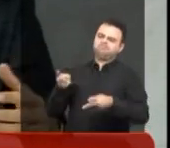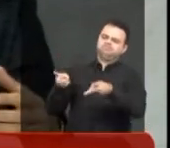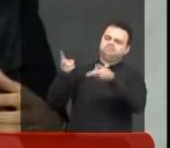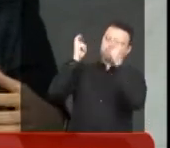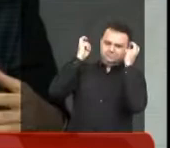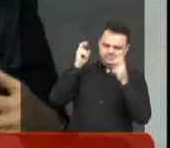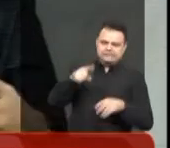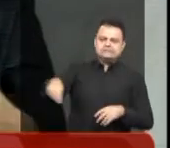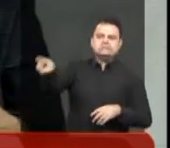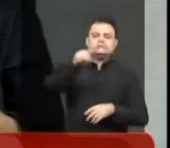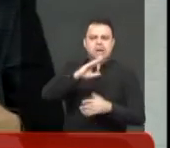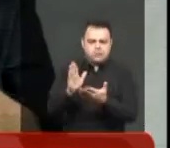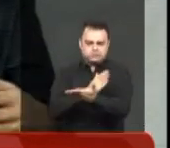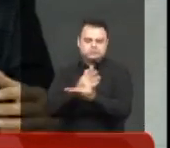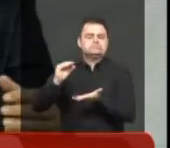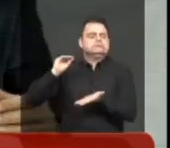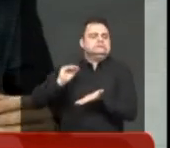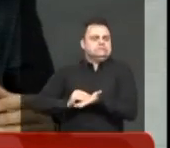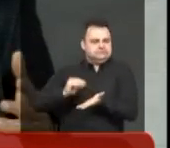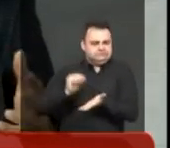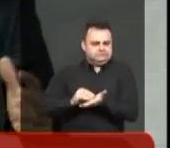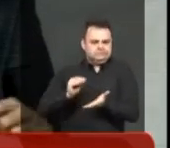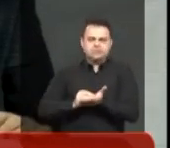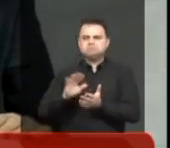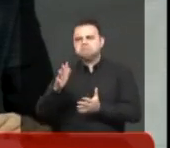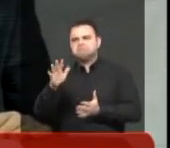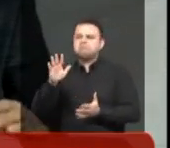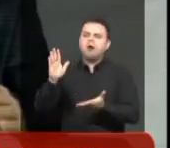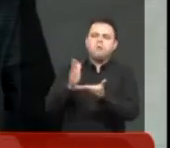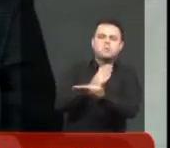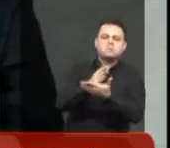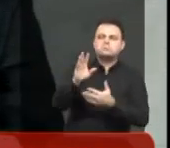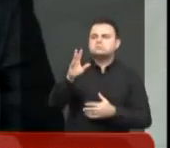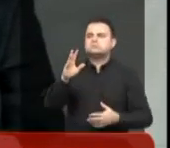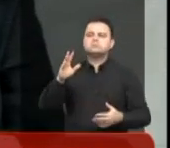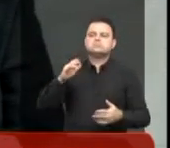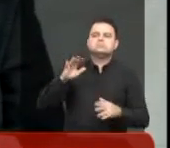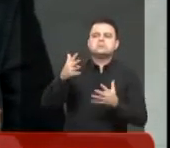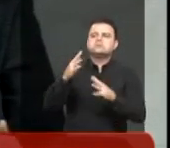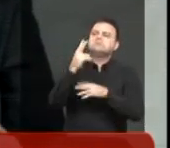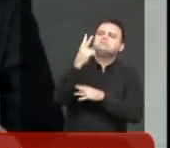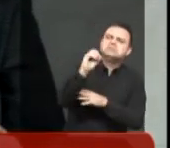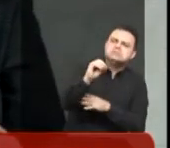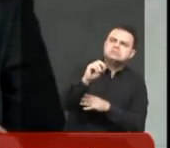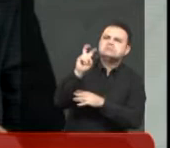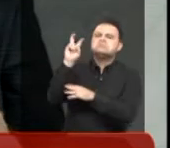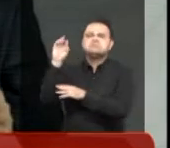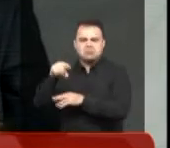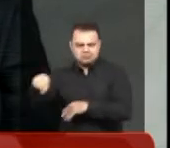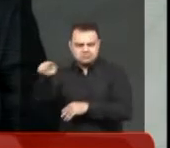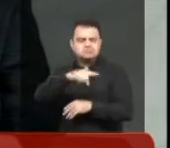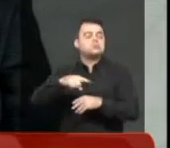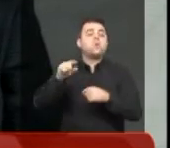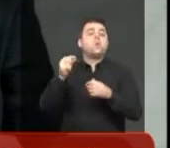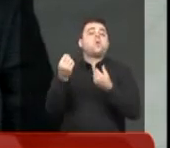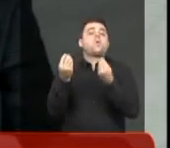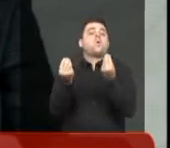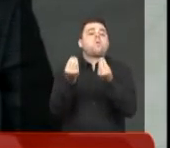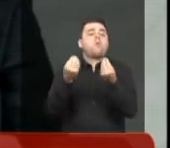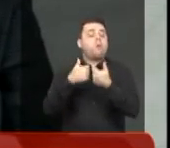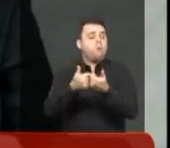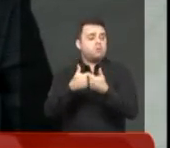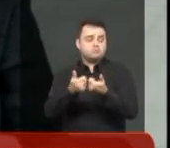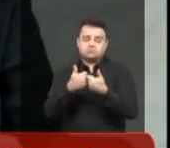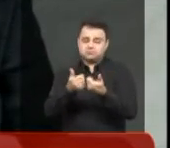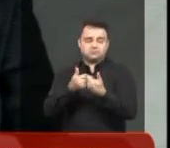desse total de 100 atiradores, de 20 a 50, se utilizam do transporte